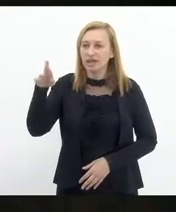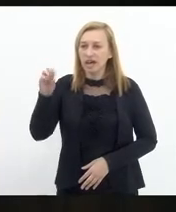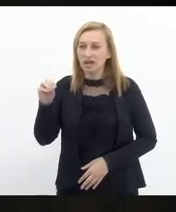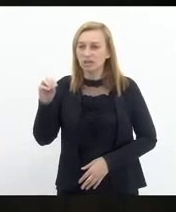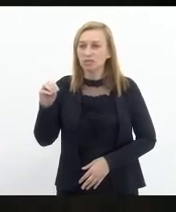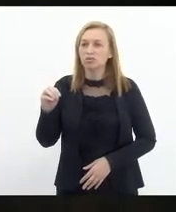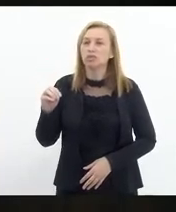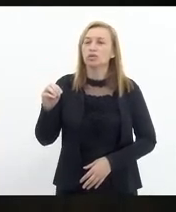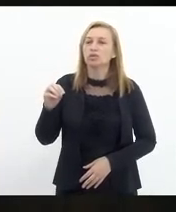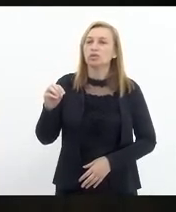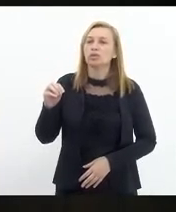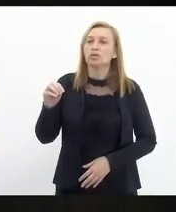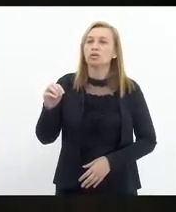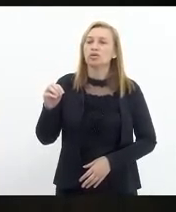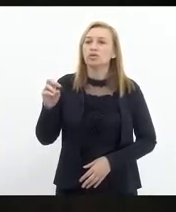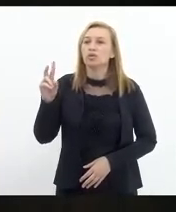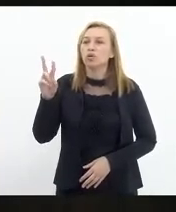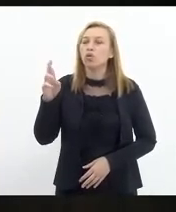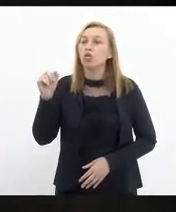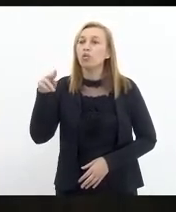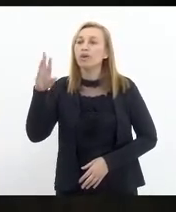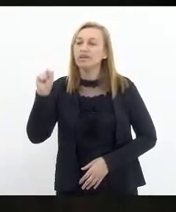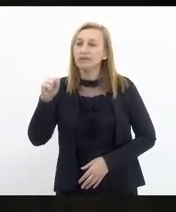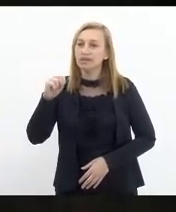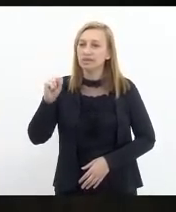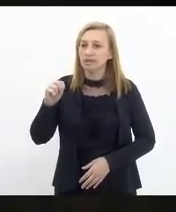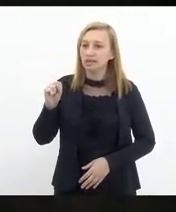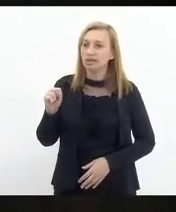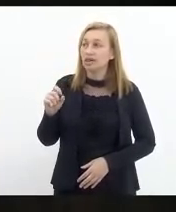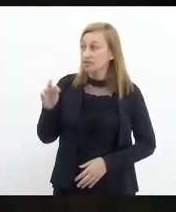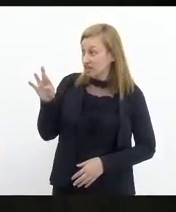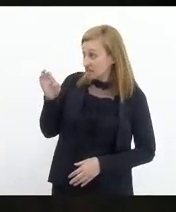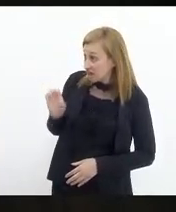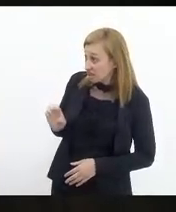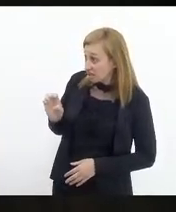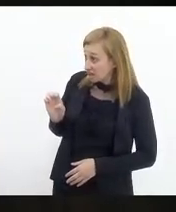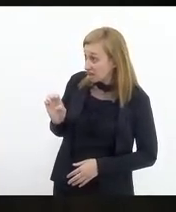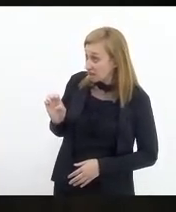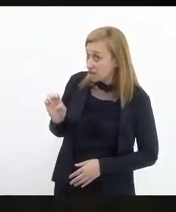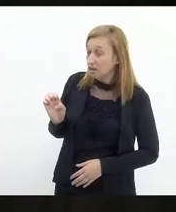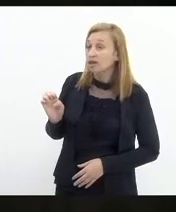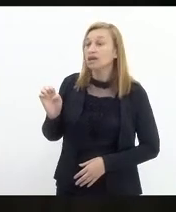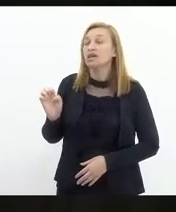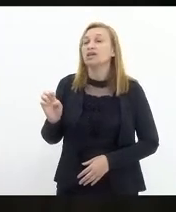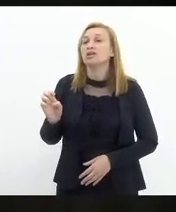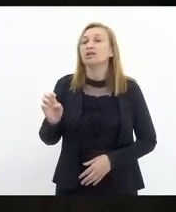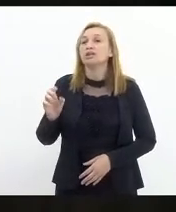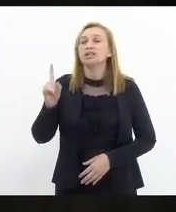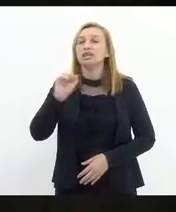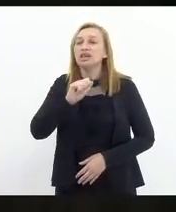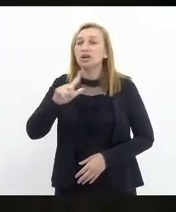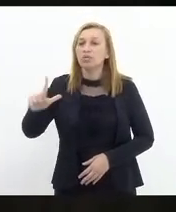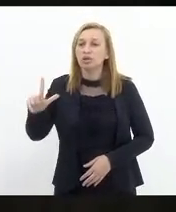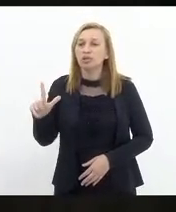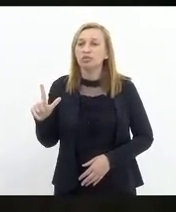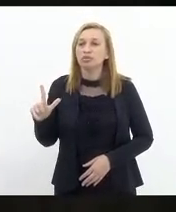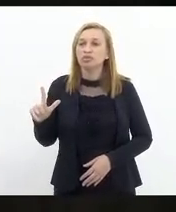Rubens Bontempo, Franciane, Franciane Mota, Daniel Librelon,